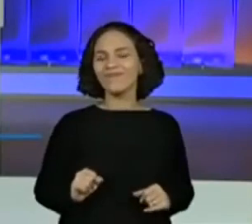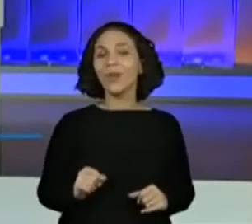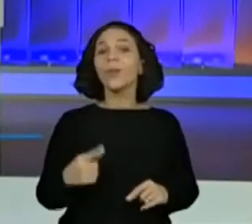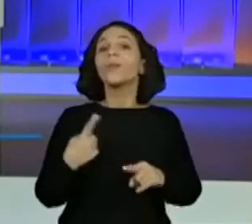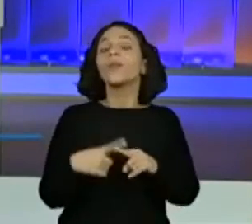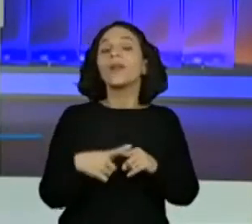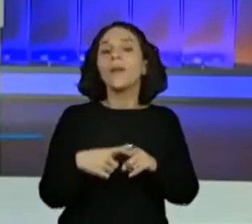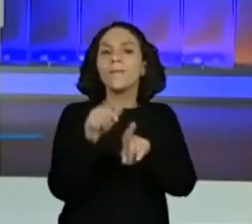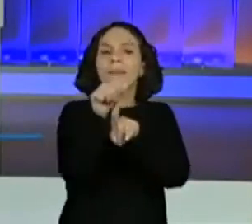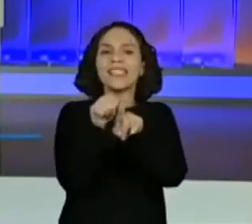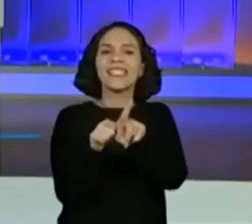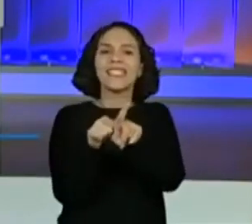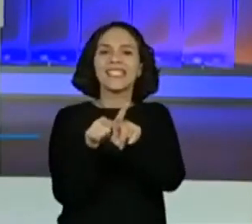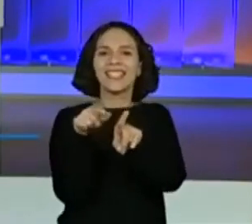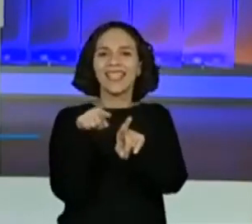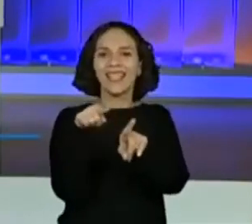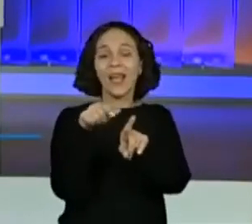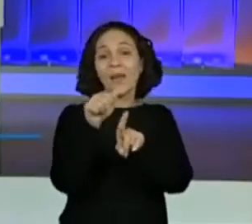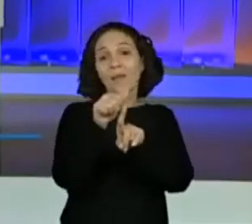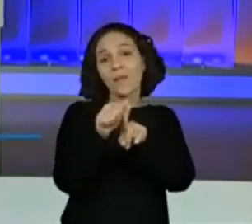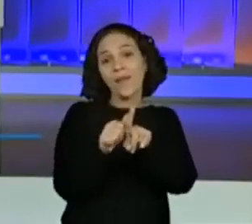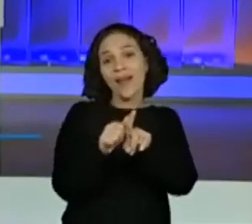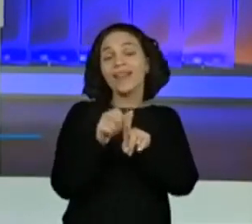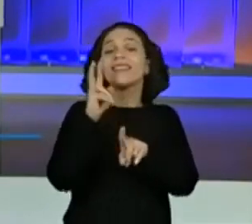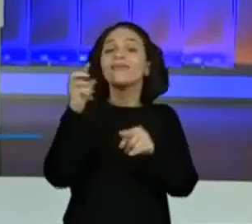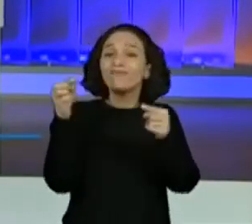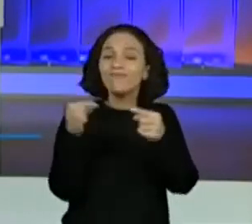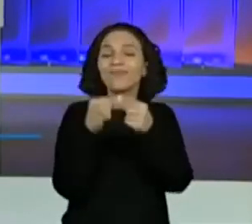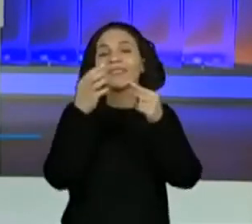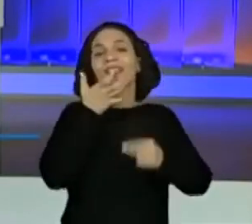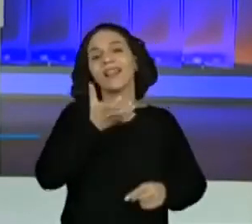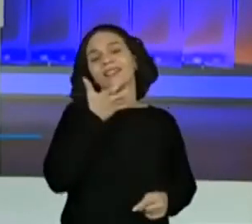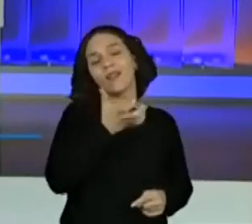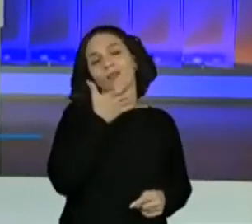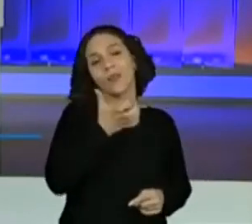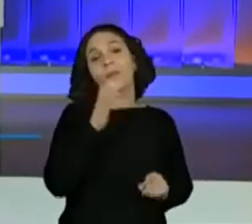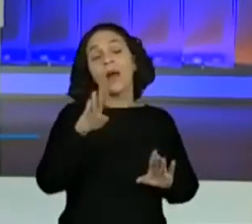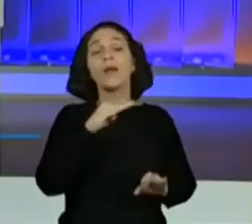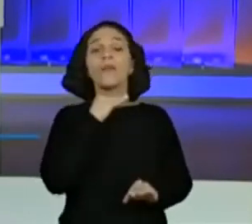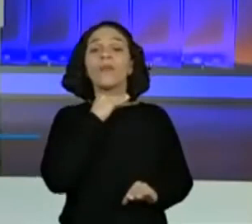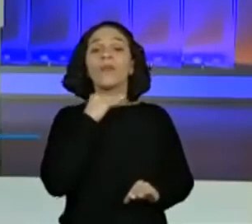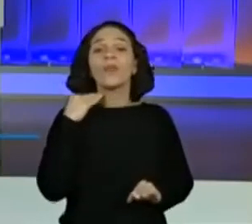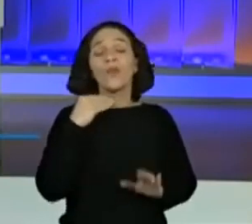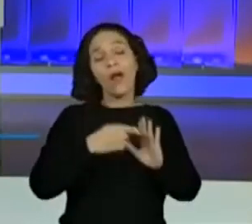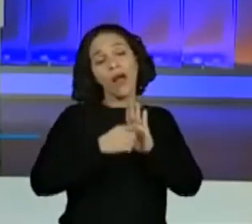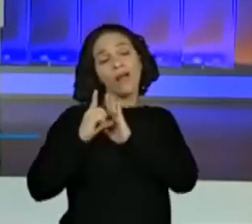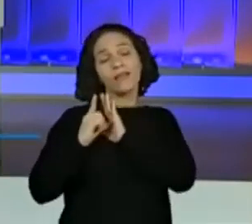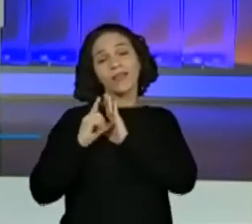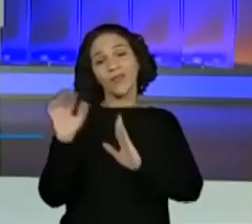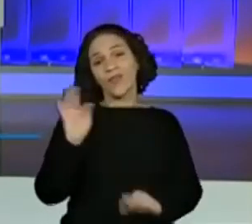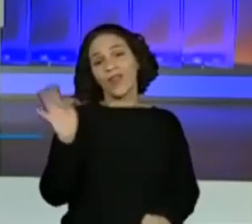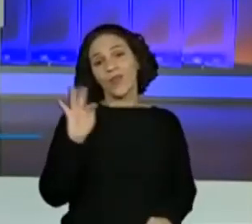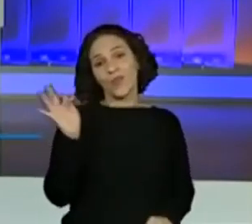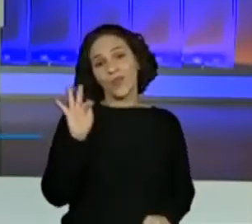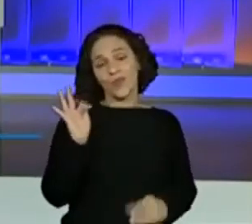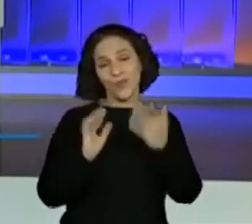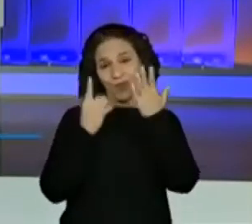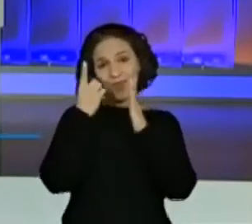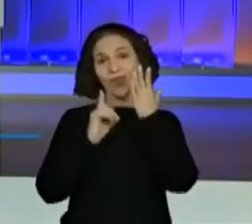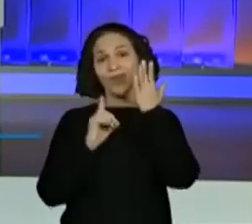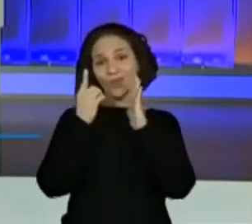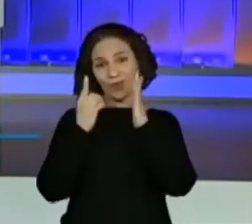Por conta do mês. Ele fazia aniversário em dezembro, mas ele faleceu em fevereiro. Ele ainda não tinha